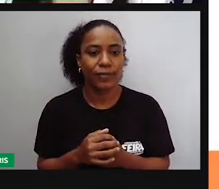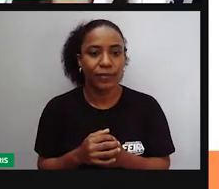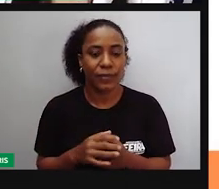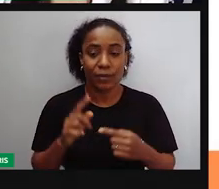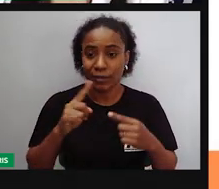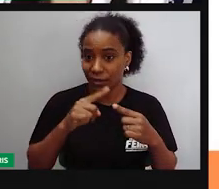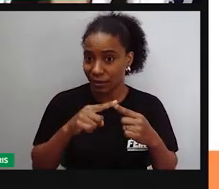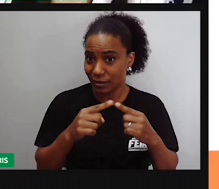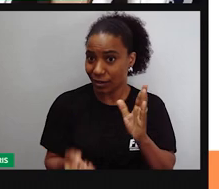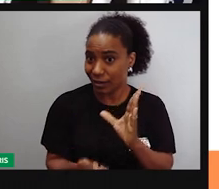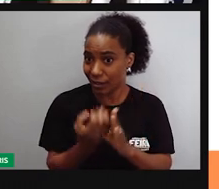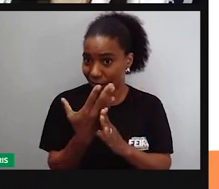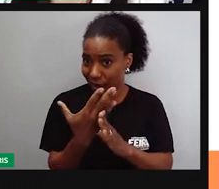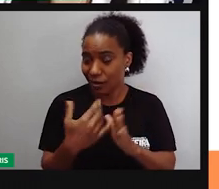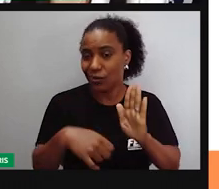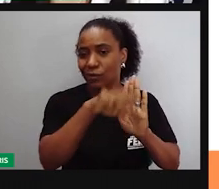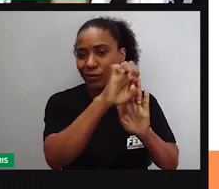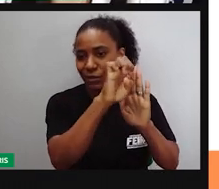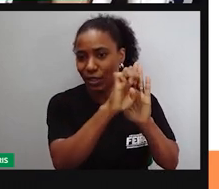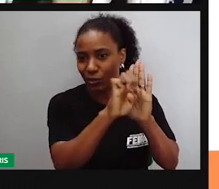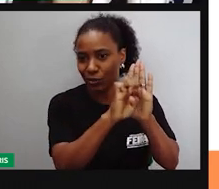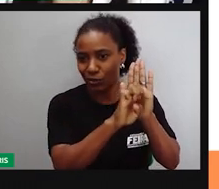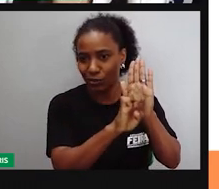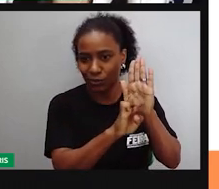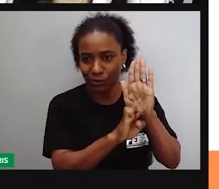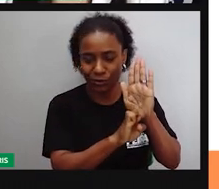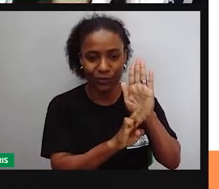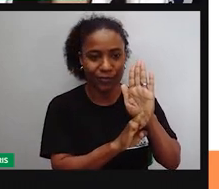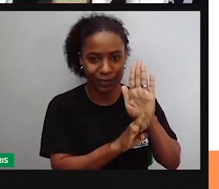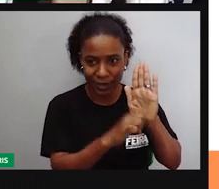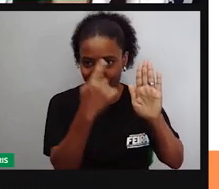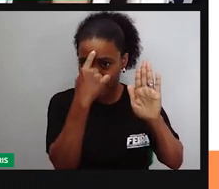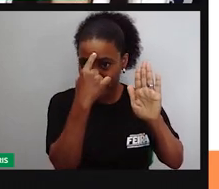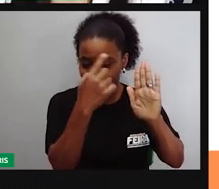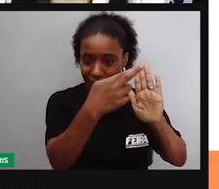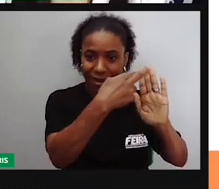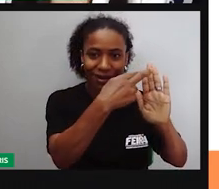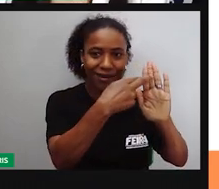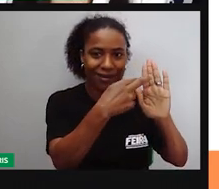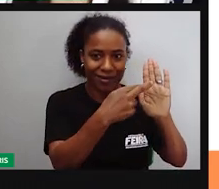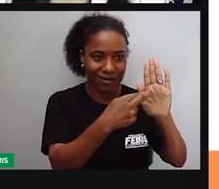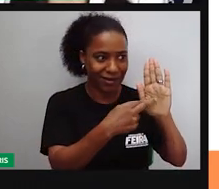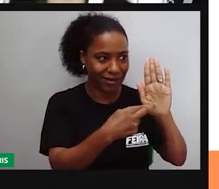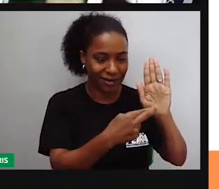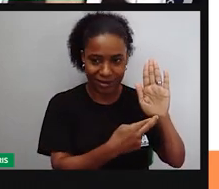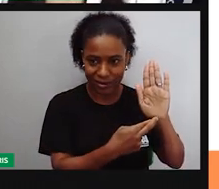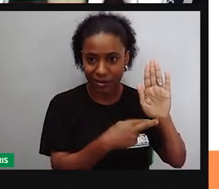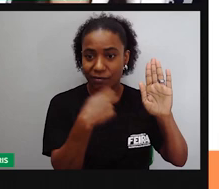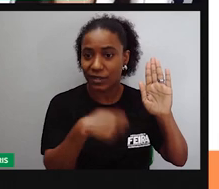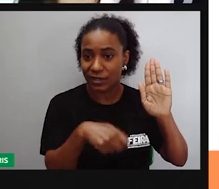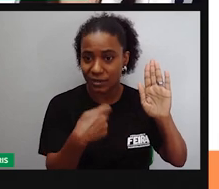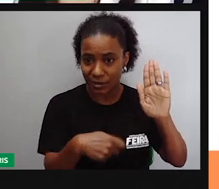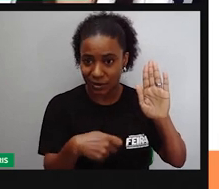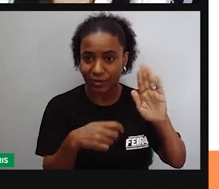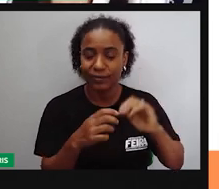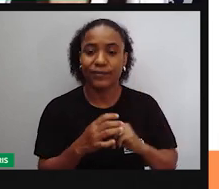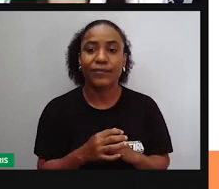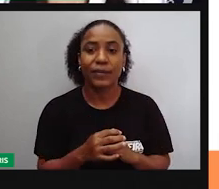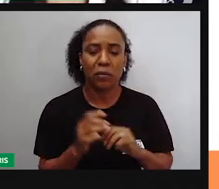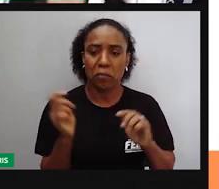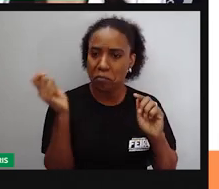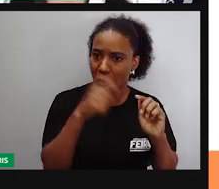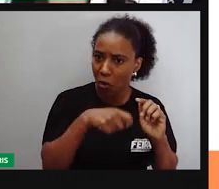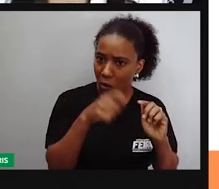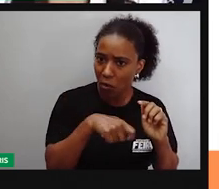estatuto, né? A gente sabe aí que o estatuto é um conjunto de regras que vão determinar ali o que pode e o que